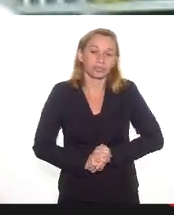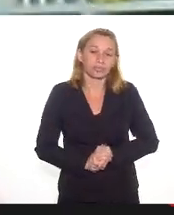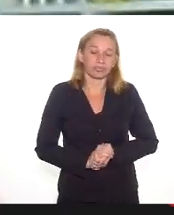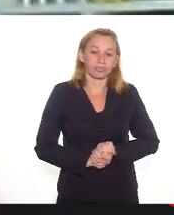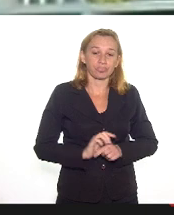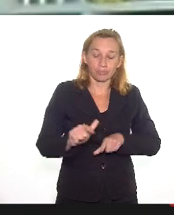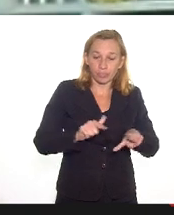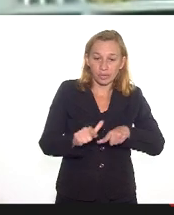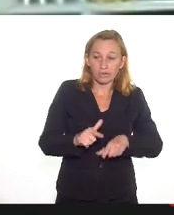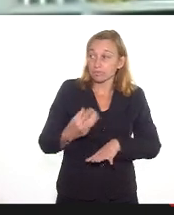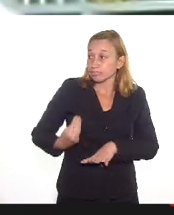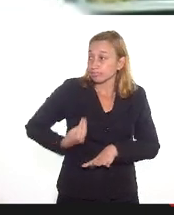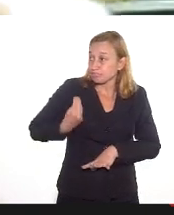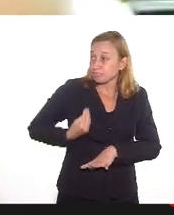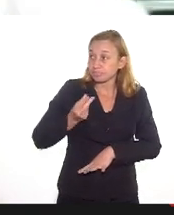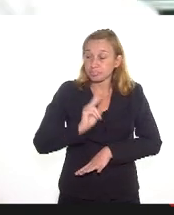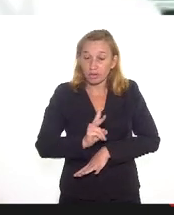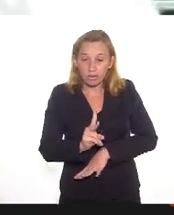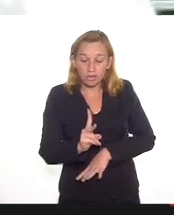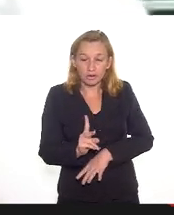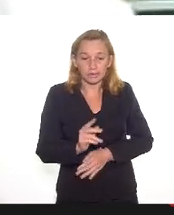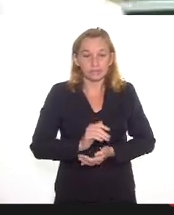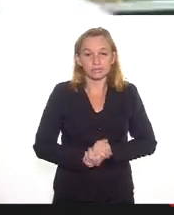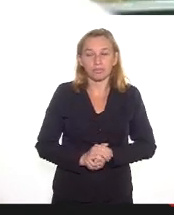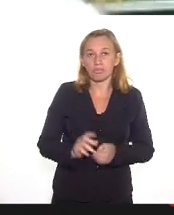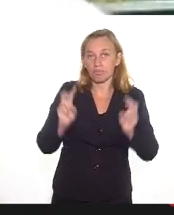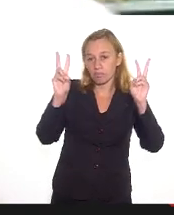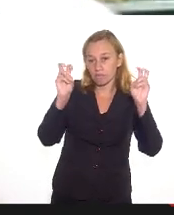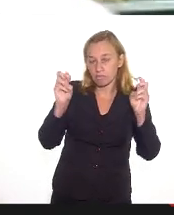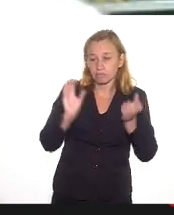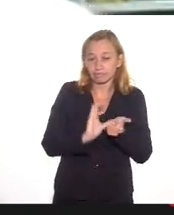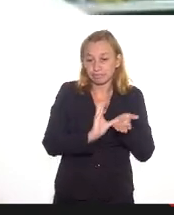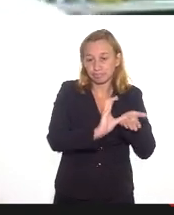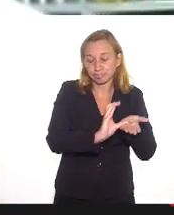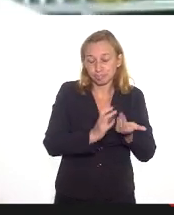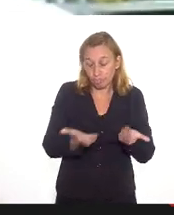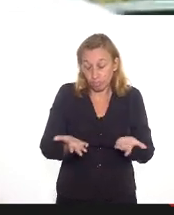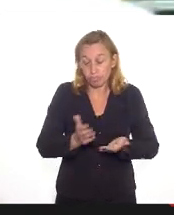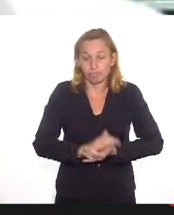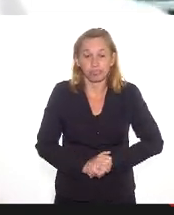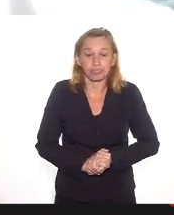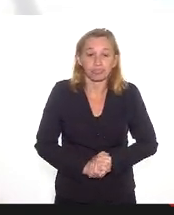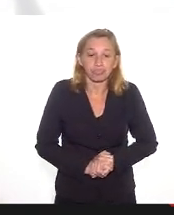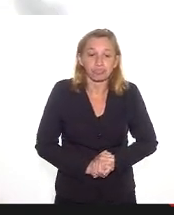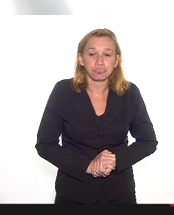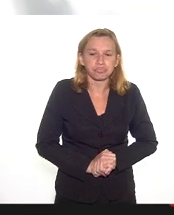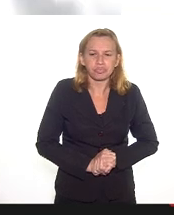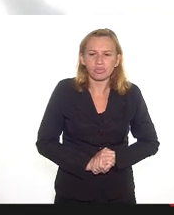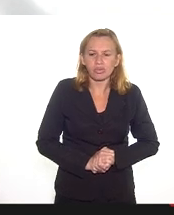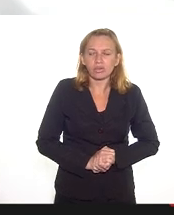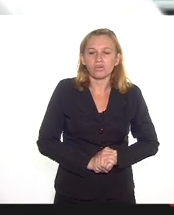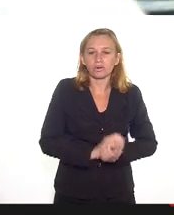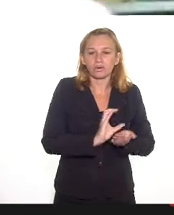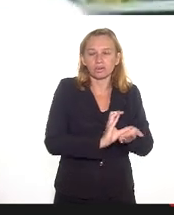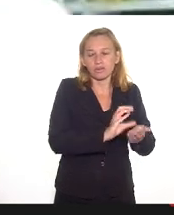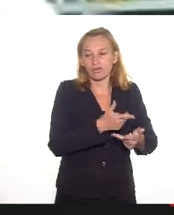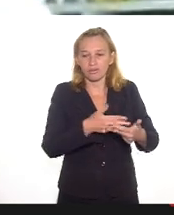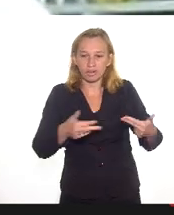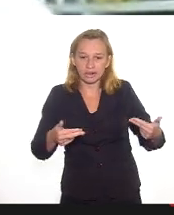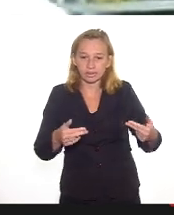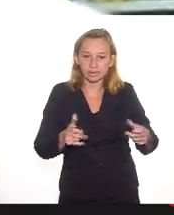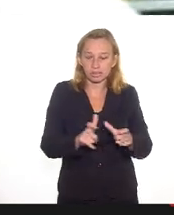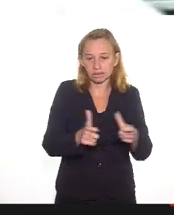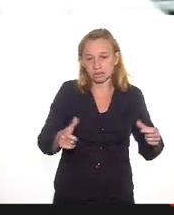eles vivem sempre aquele dilema da questão do financiamento, do apoio, porque, muitas vezes, o financiamento vai para os grandes museus que